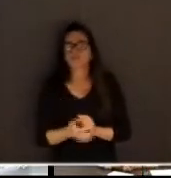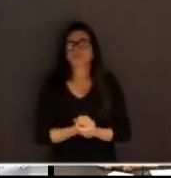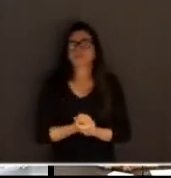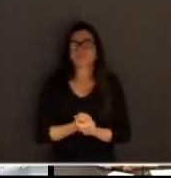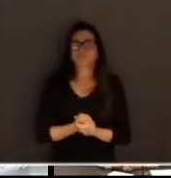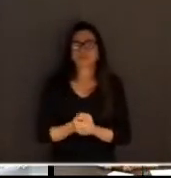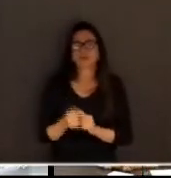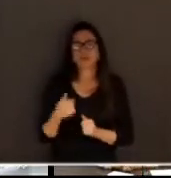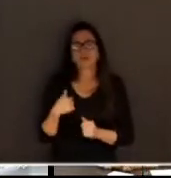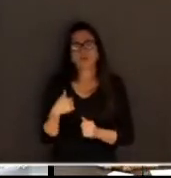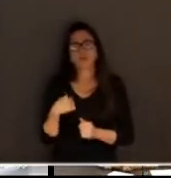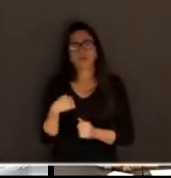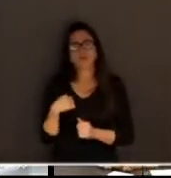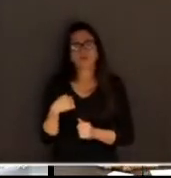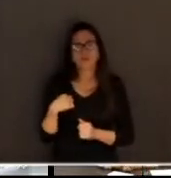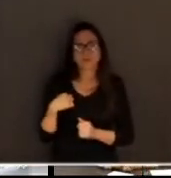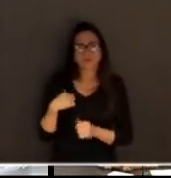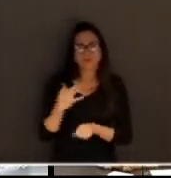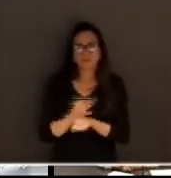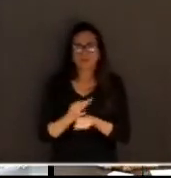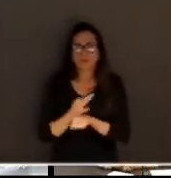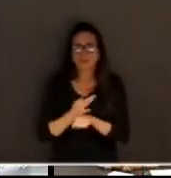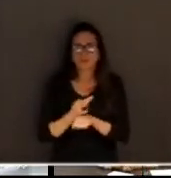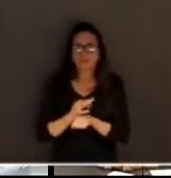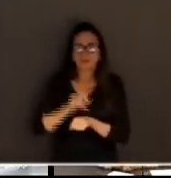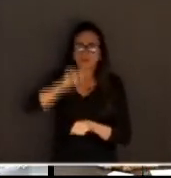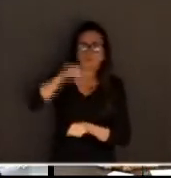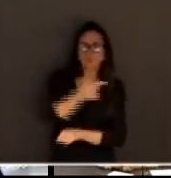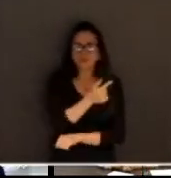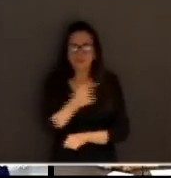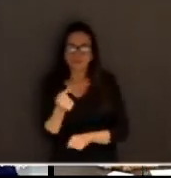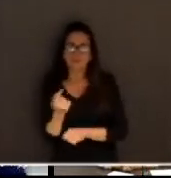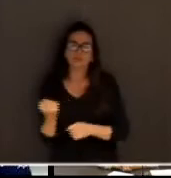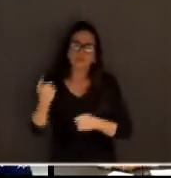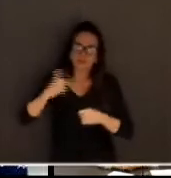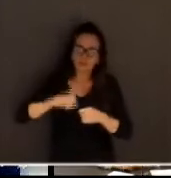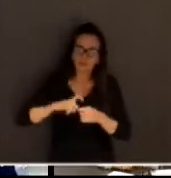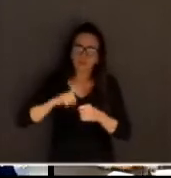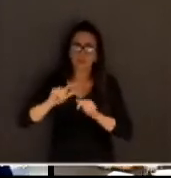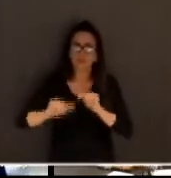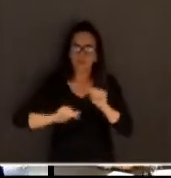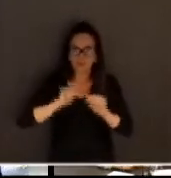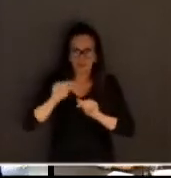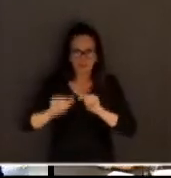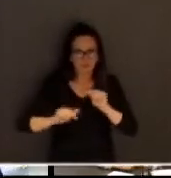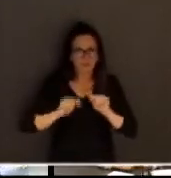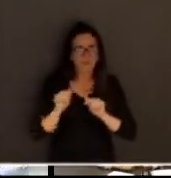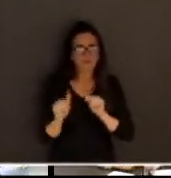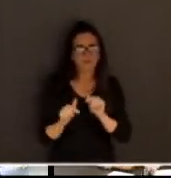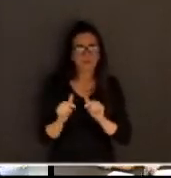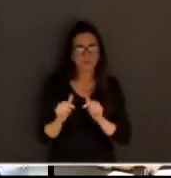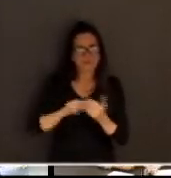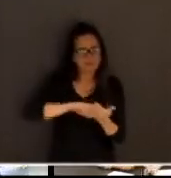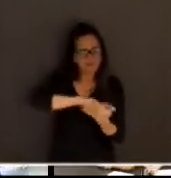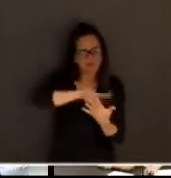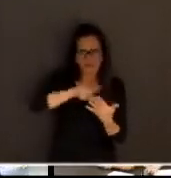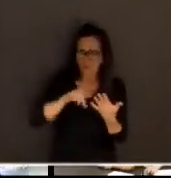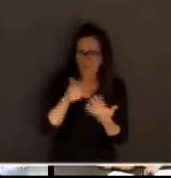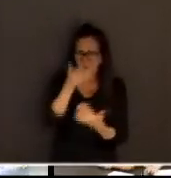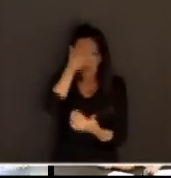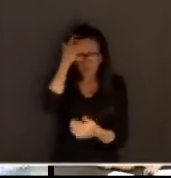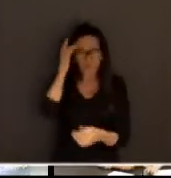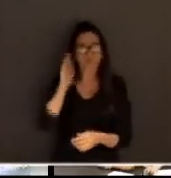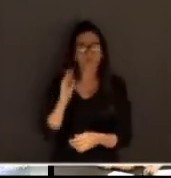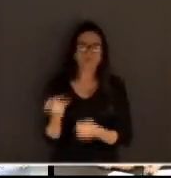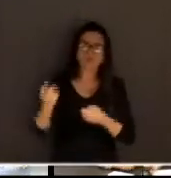Volto de férias agora, para outra semana, já vou encarar o meu primeiro júri nessa retomada. Mas, vários colegas aqui em Brasília, no